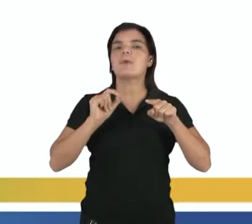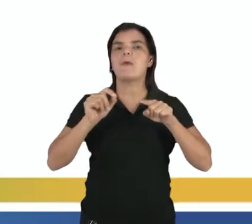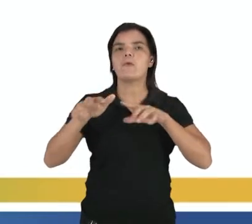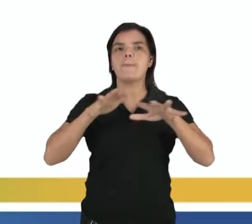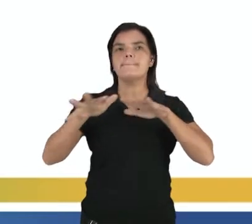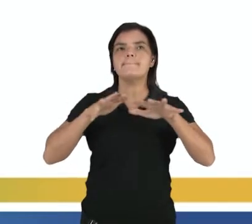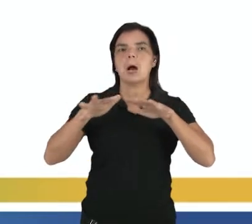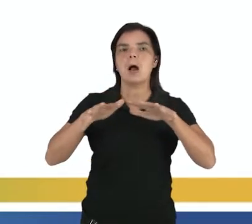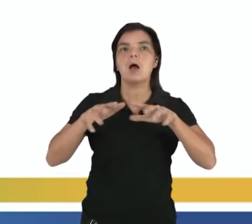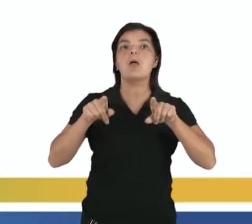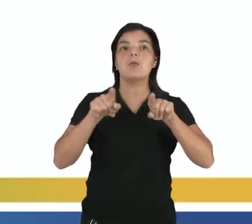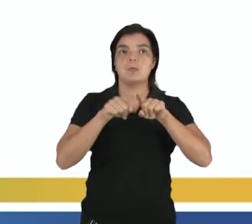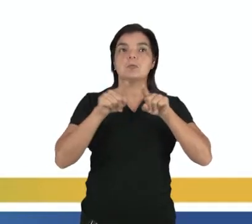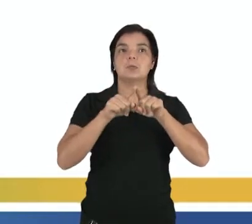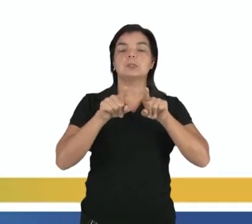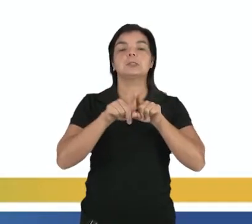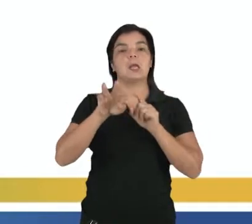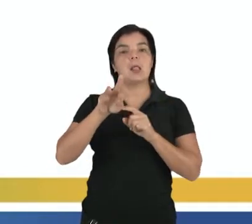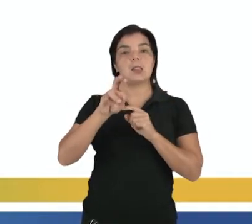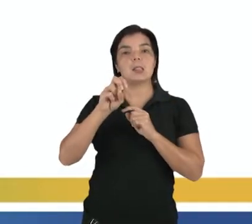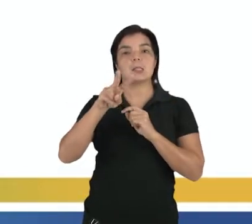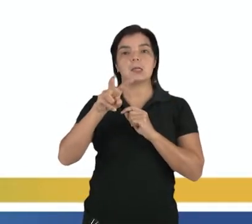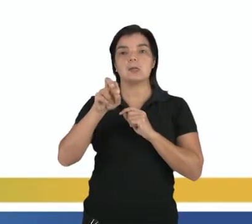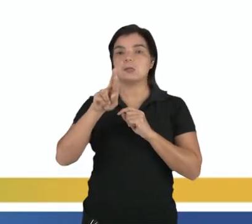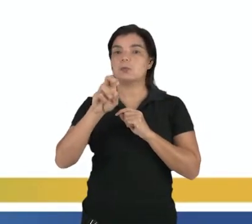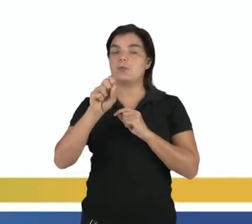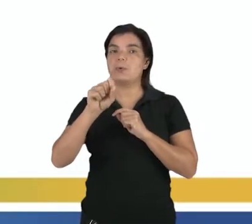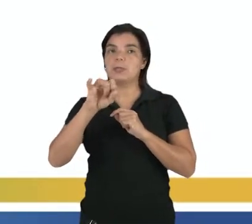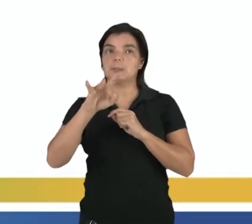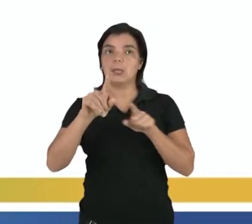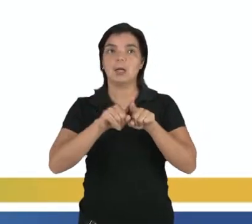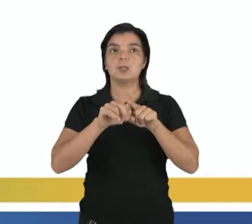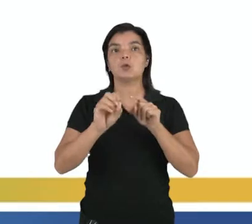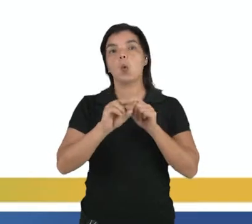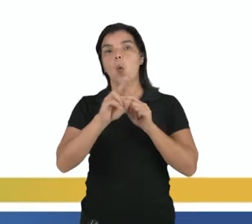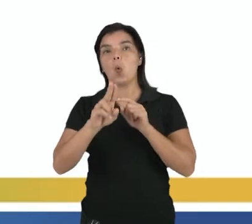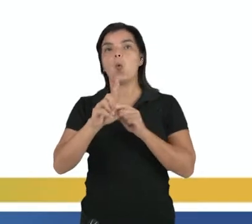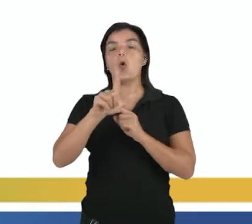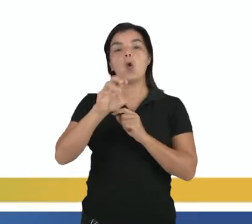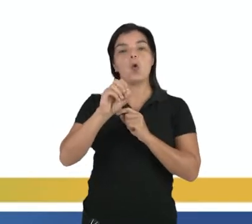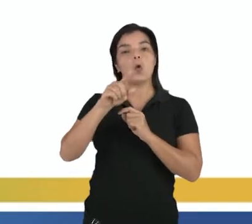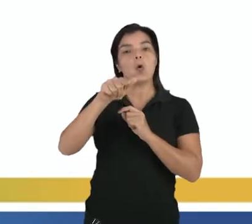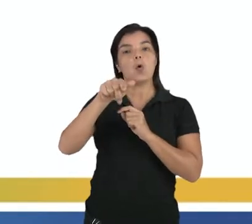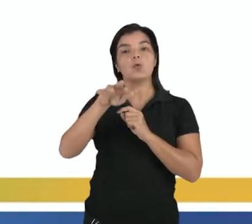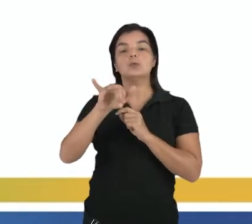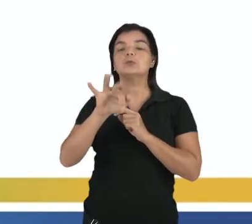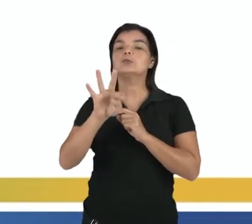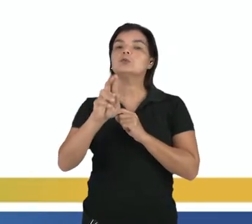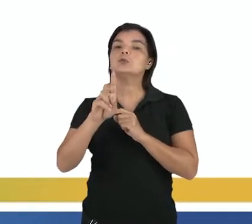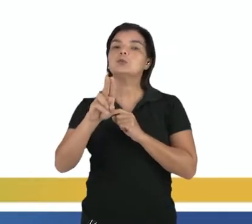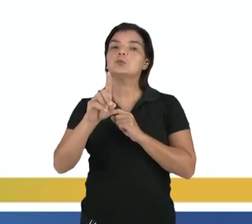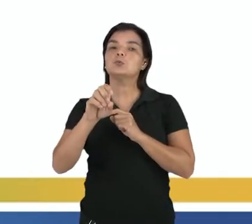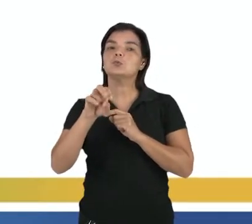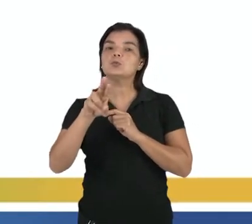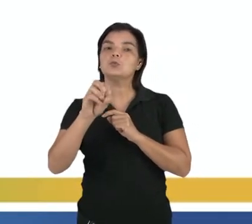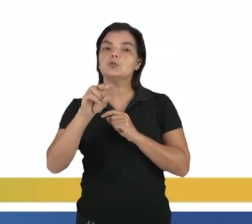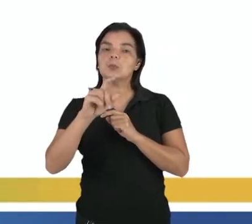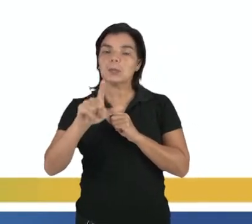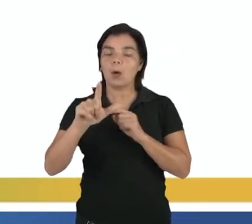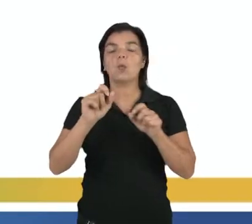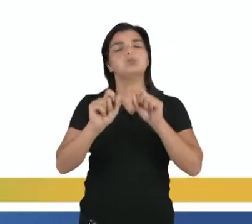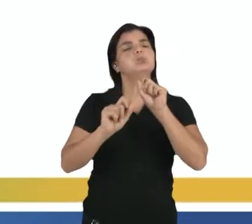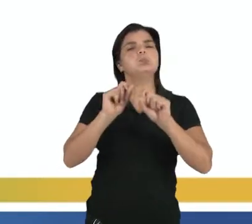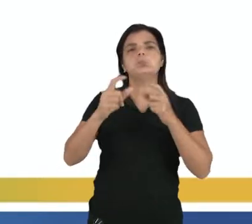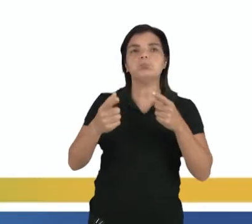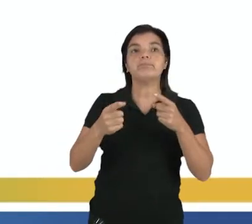tá. Então, elas podem ser transversais, tá, e podem ser longitudinais. O que são as ondas transversais, né?